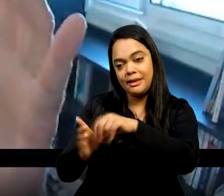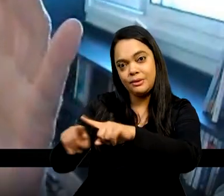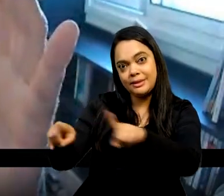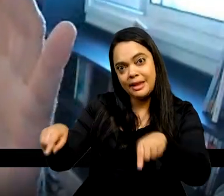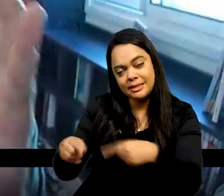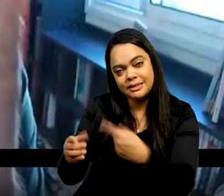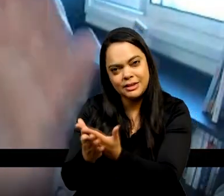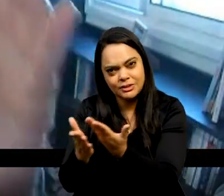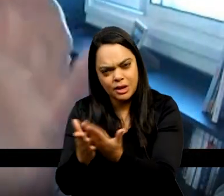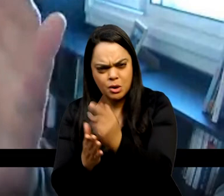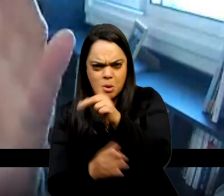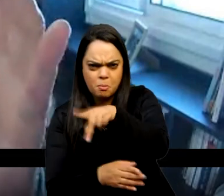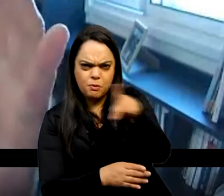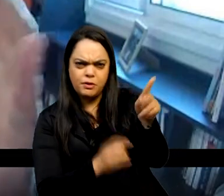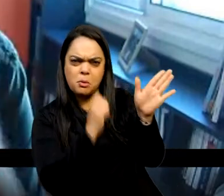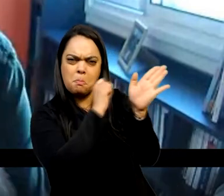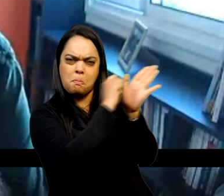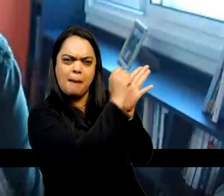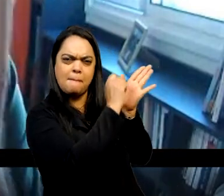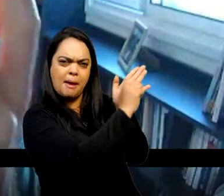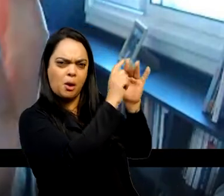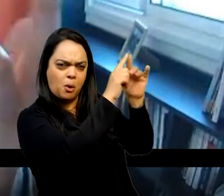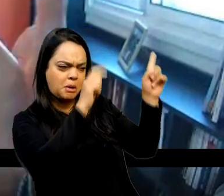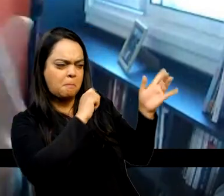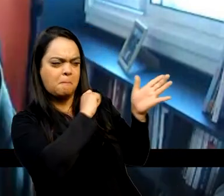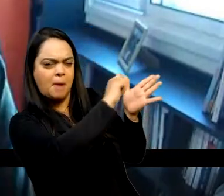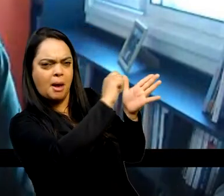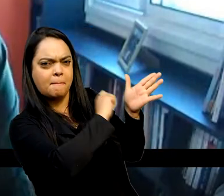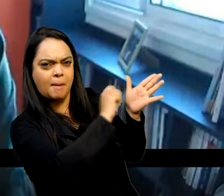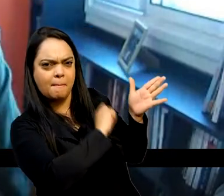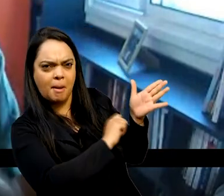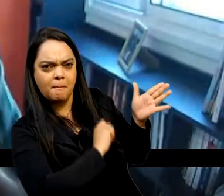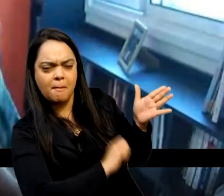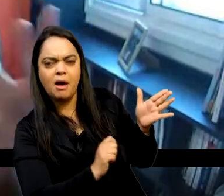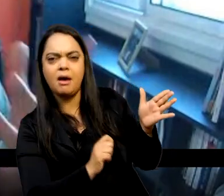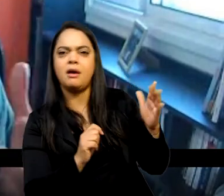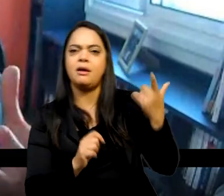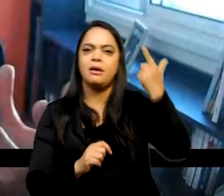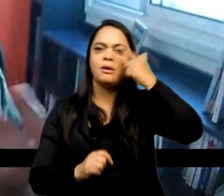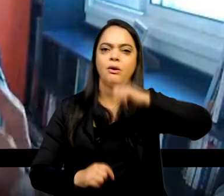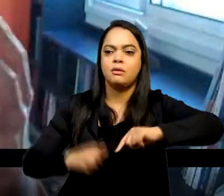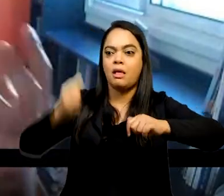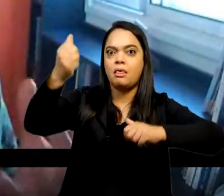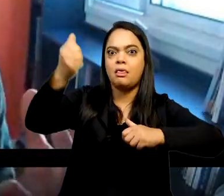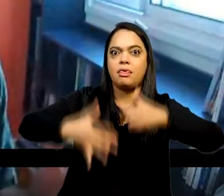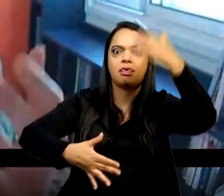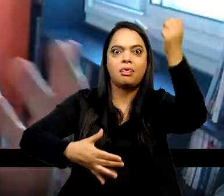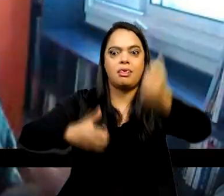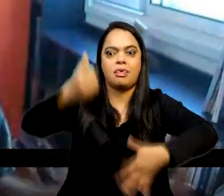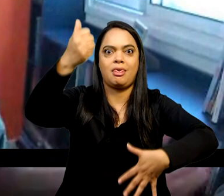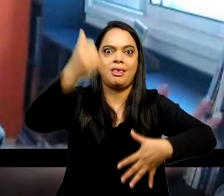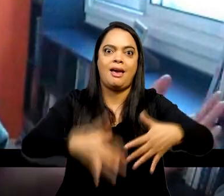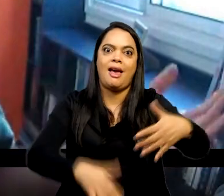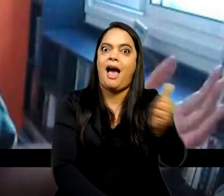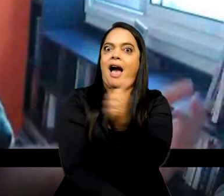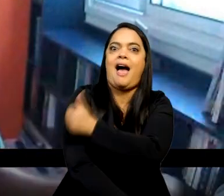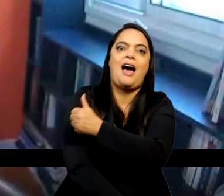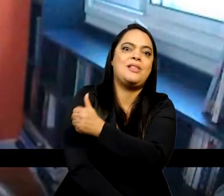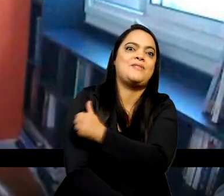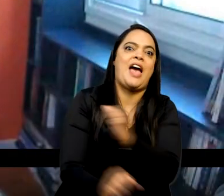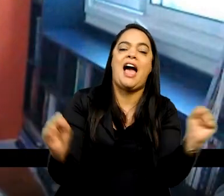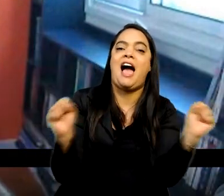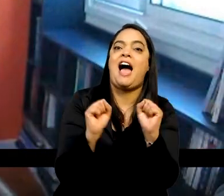do Debré e se ele tiver condições ele vai deitar e rolar e os alunos vão adorar uma aula sobre representações